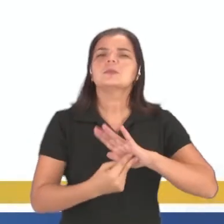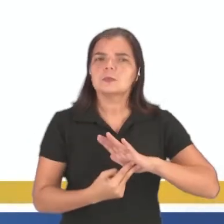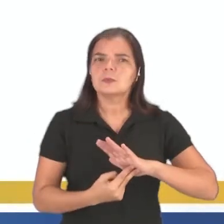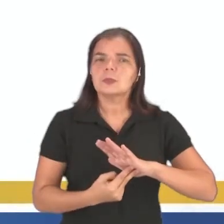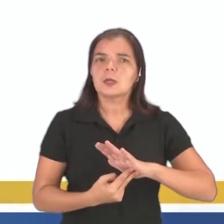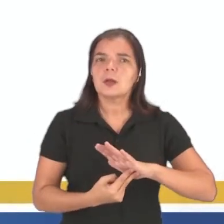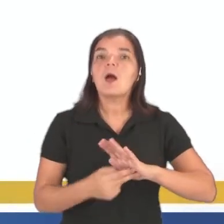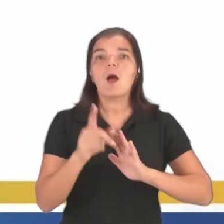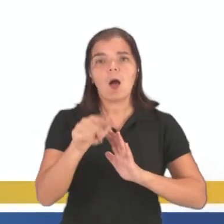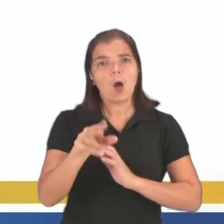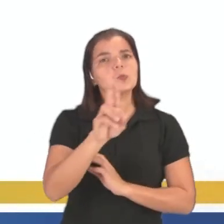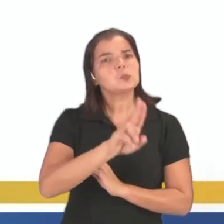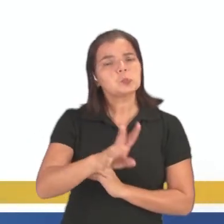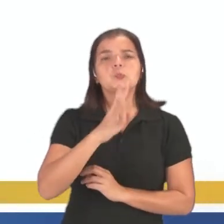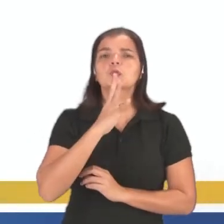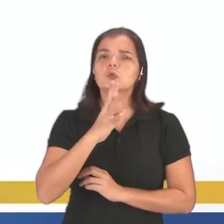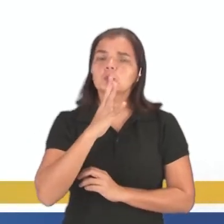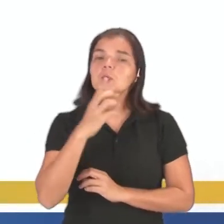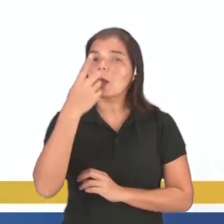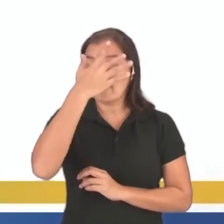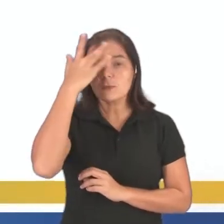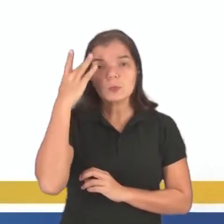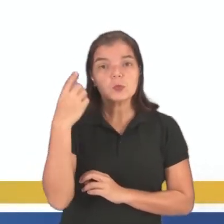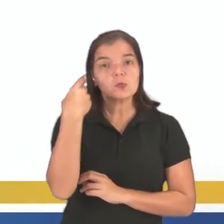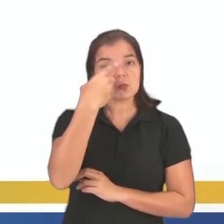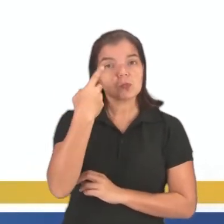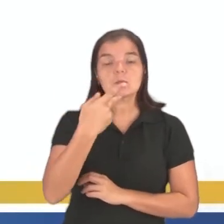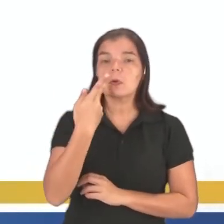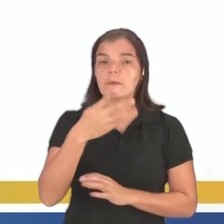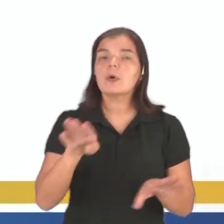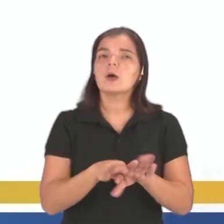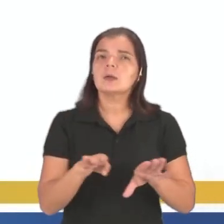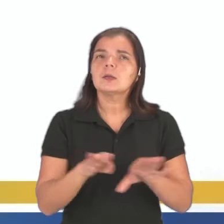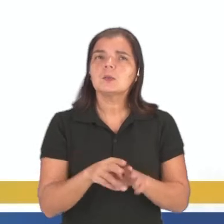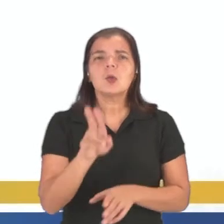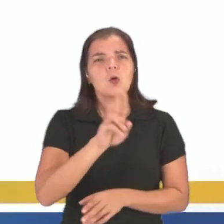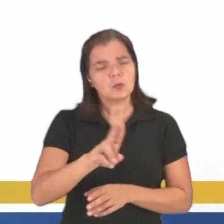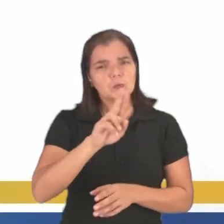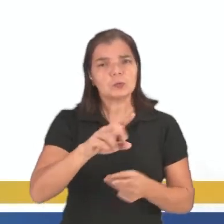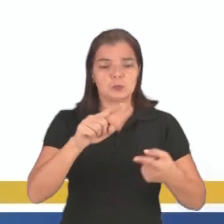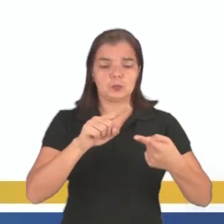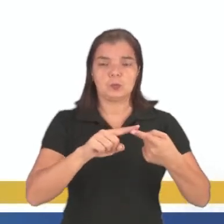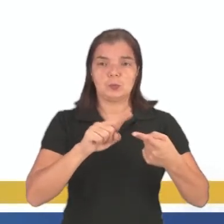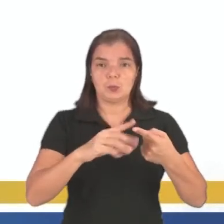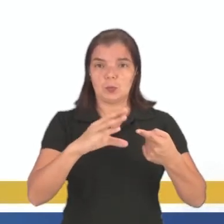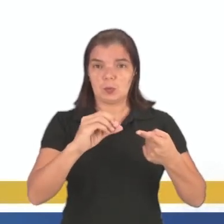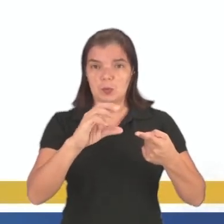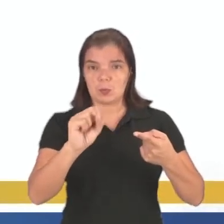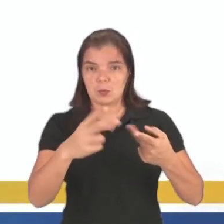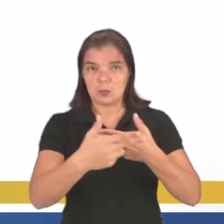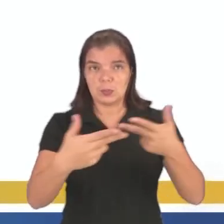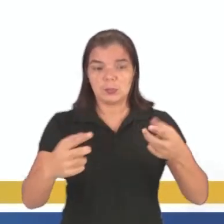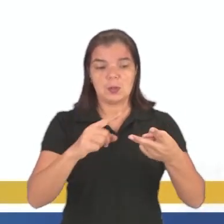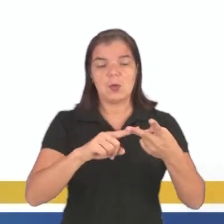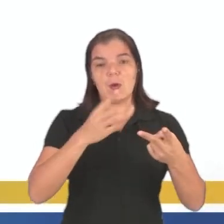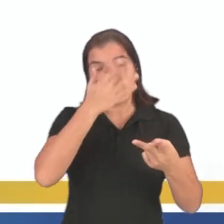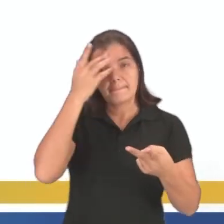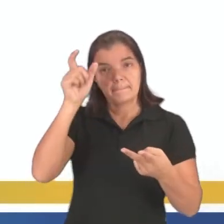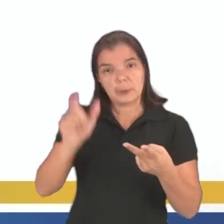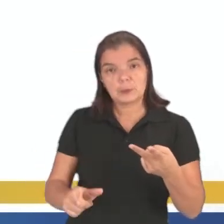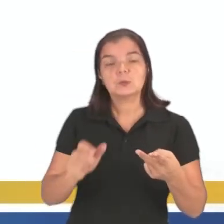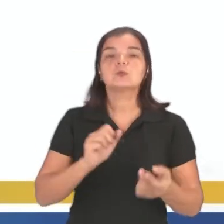Essa palavra é uma palavra muito conhecida pelas pessoas que falam espanhol. E ela pode ter um significado pra coisas ou para